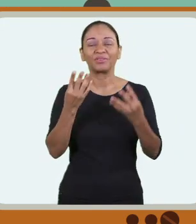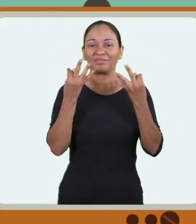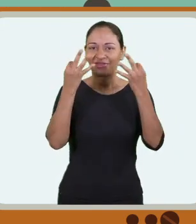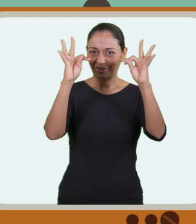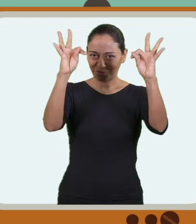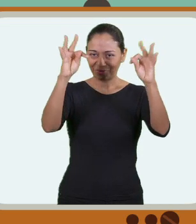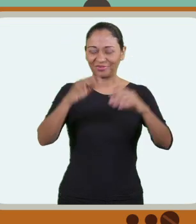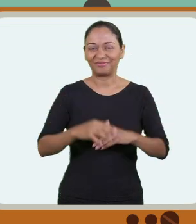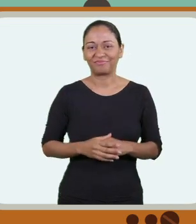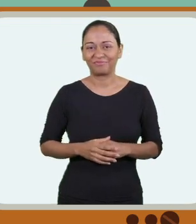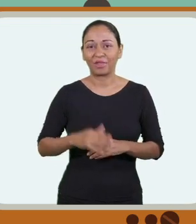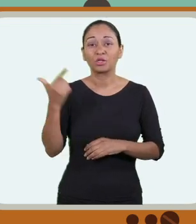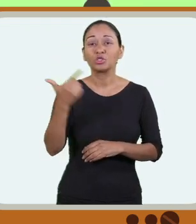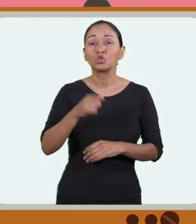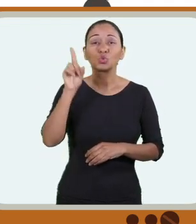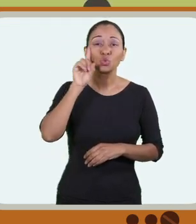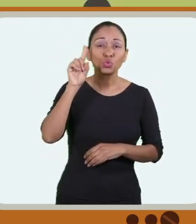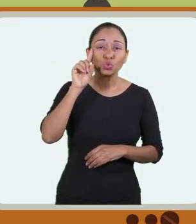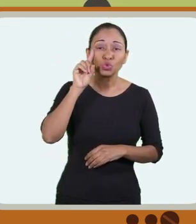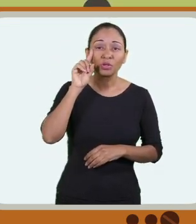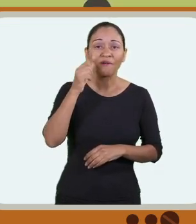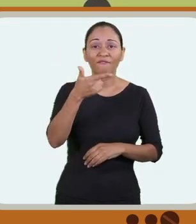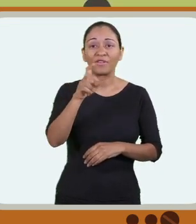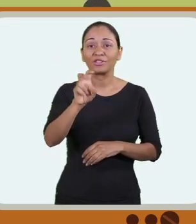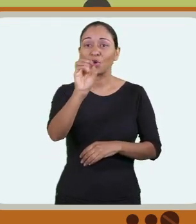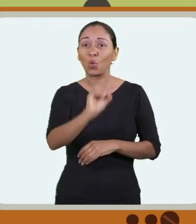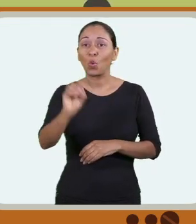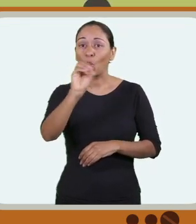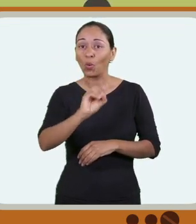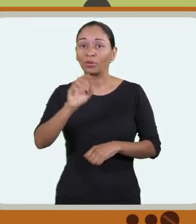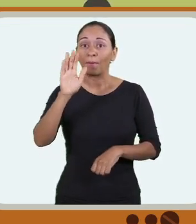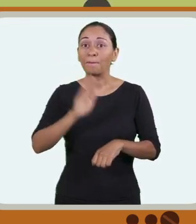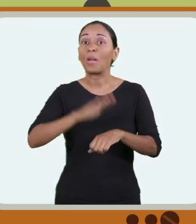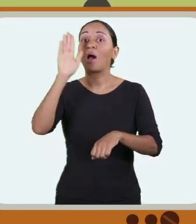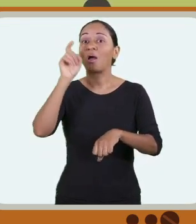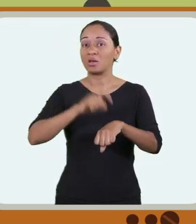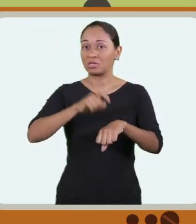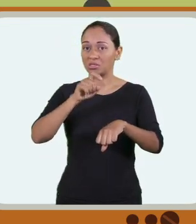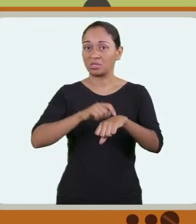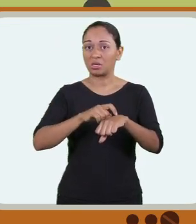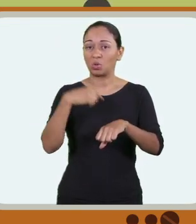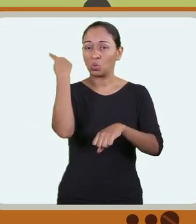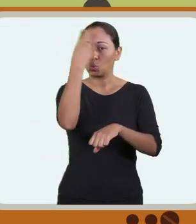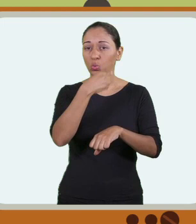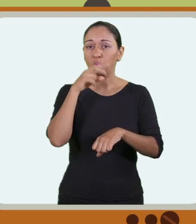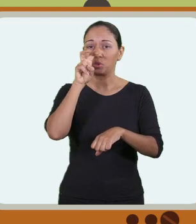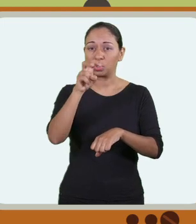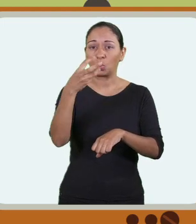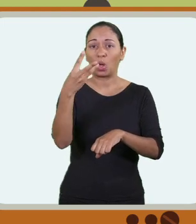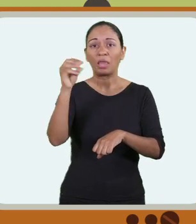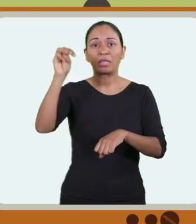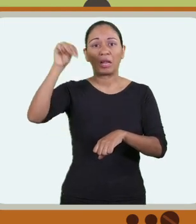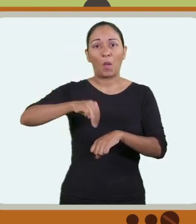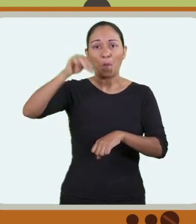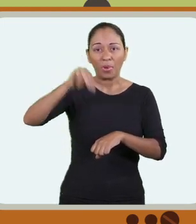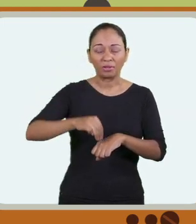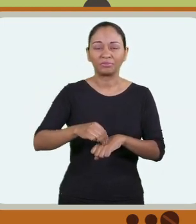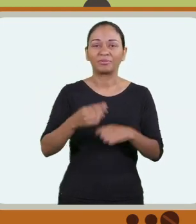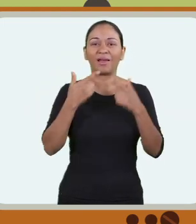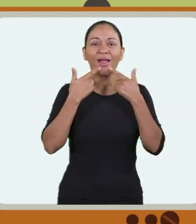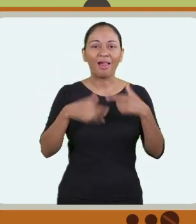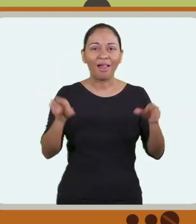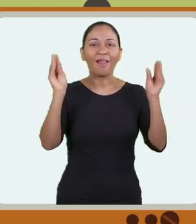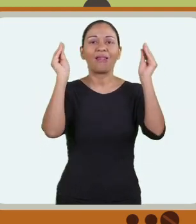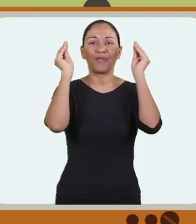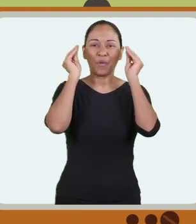da natureza e suas tecnologias. No segundo dia, 25 de outubro, o tempo é maior. São 5 horas e meia para as seguintes provas.